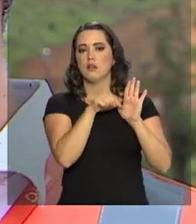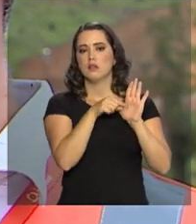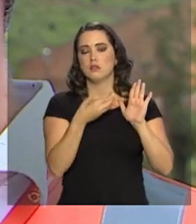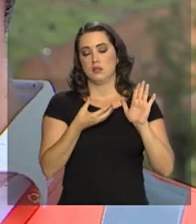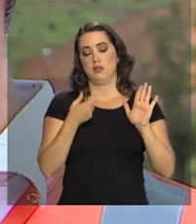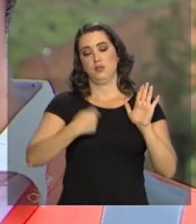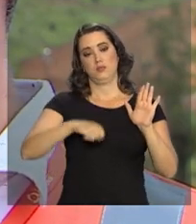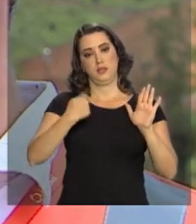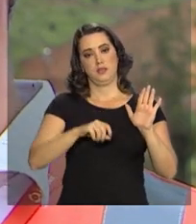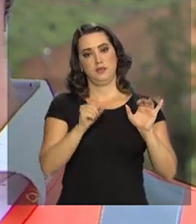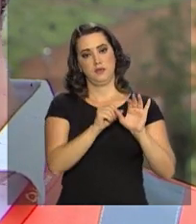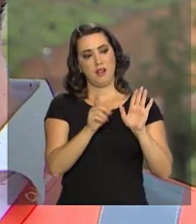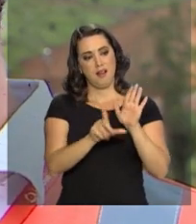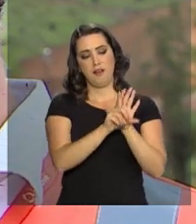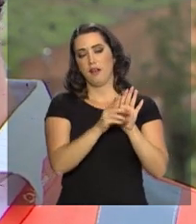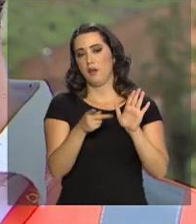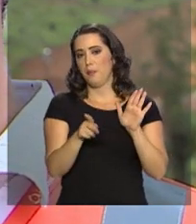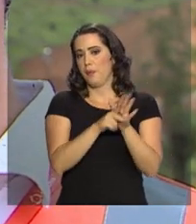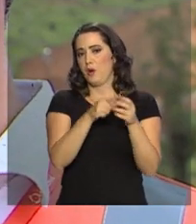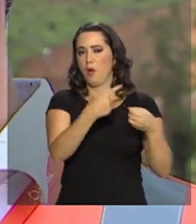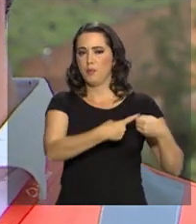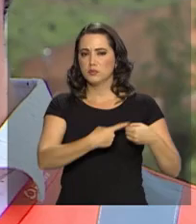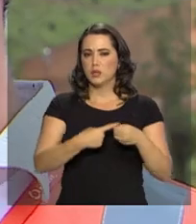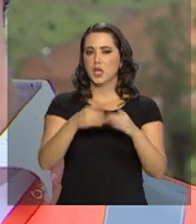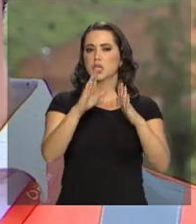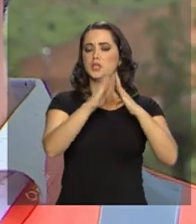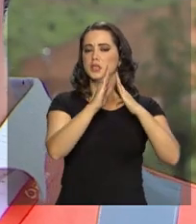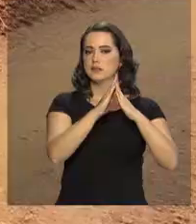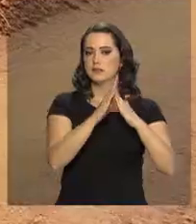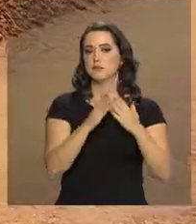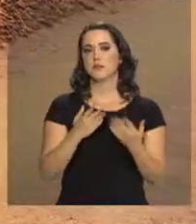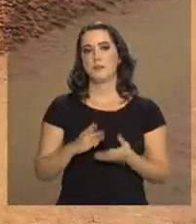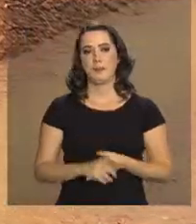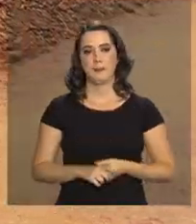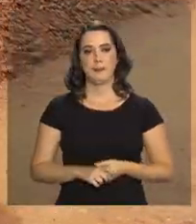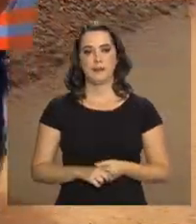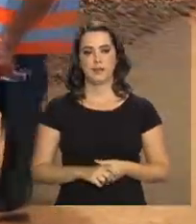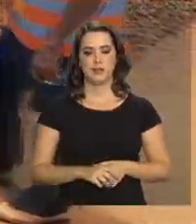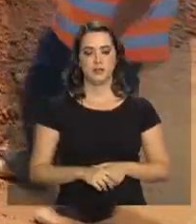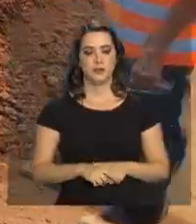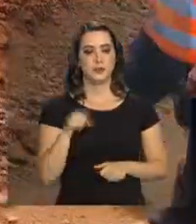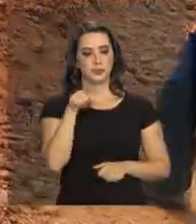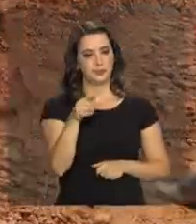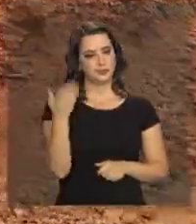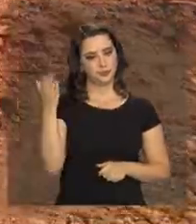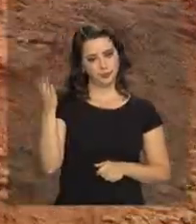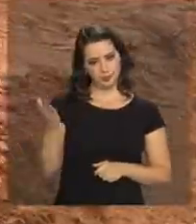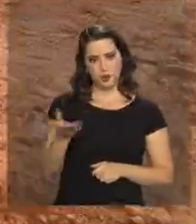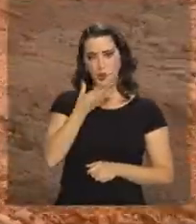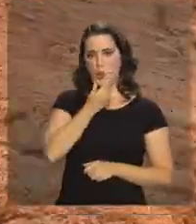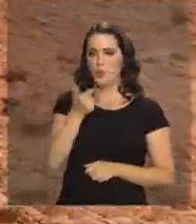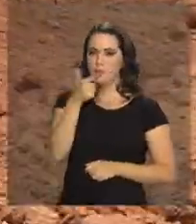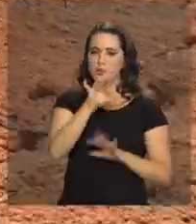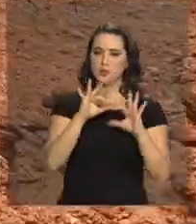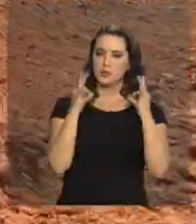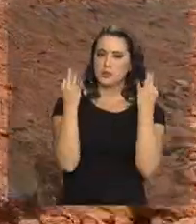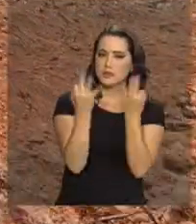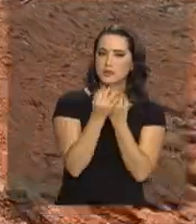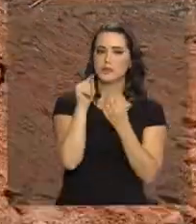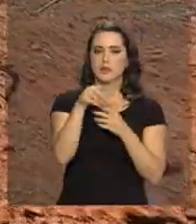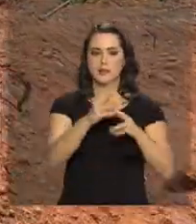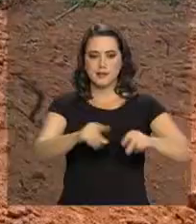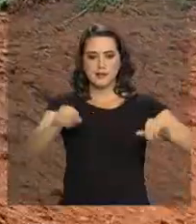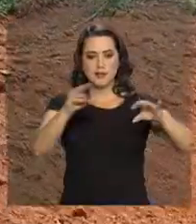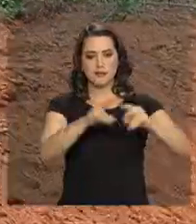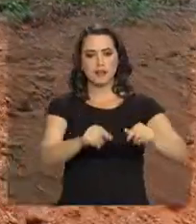a legislação urbanística de Mariana. Para o seu Zezinho e as outras famílias de Bento, essa